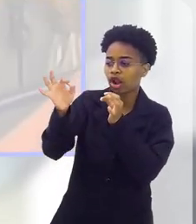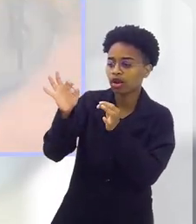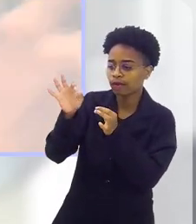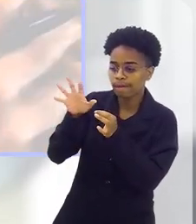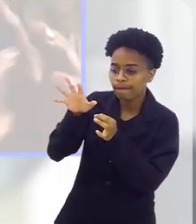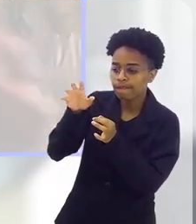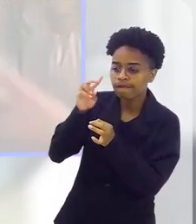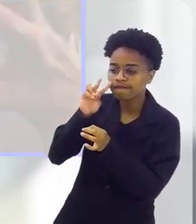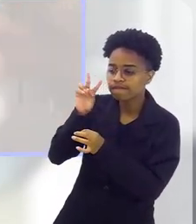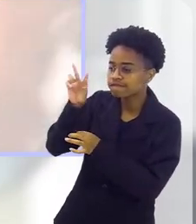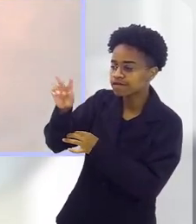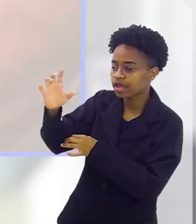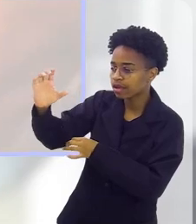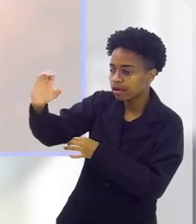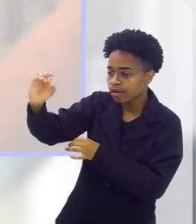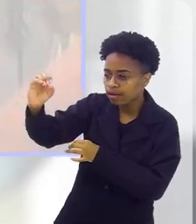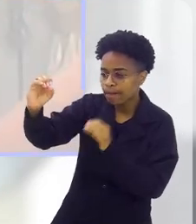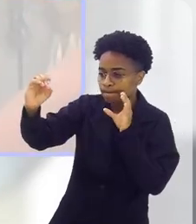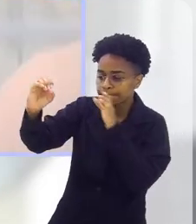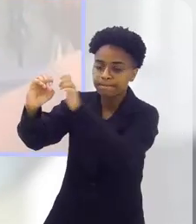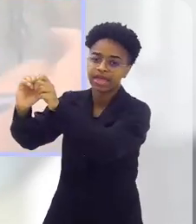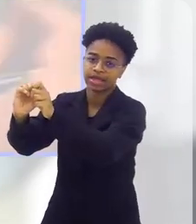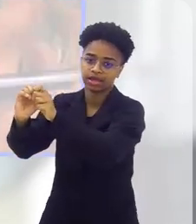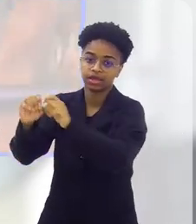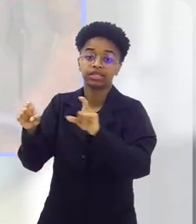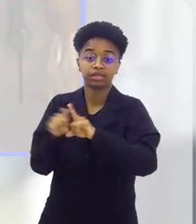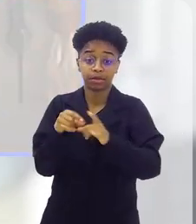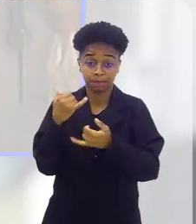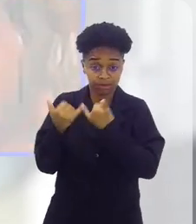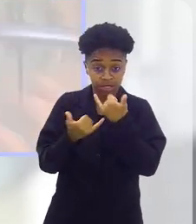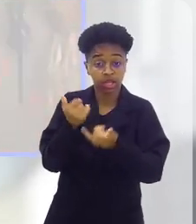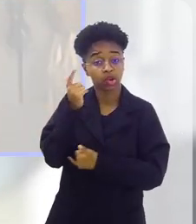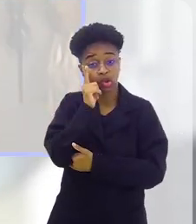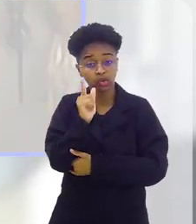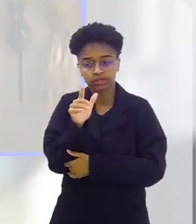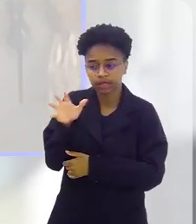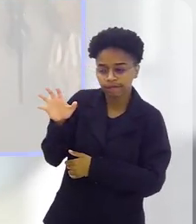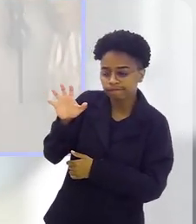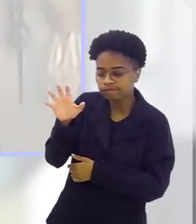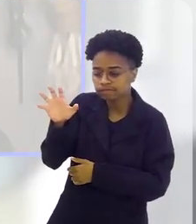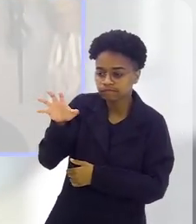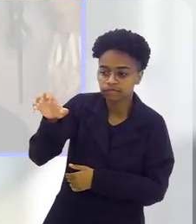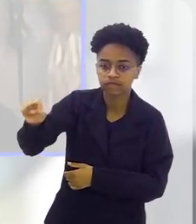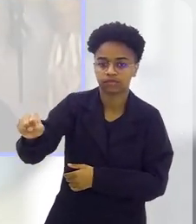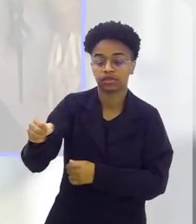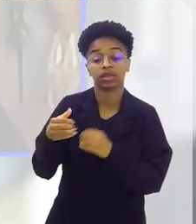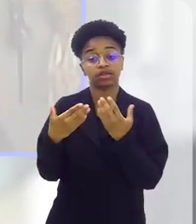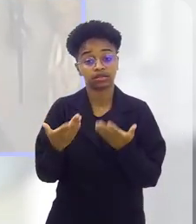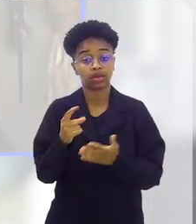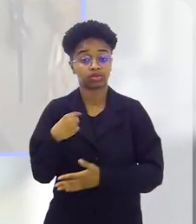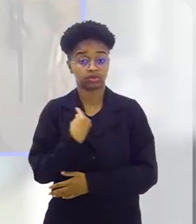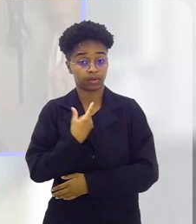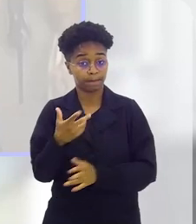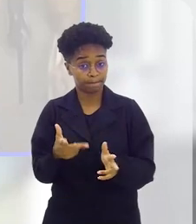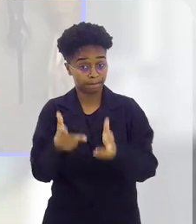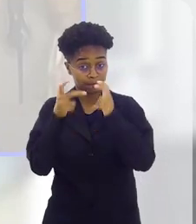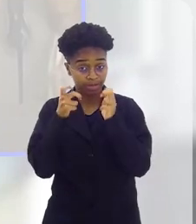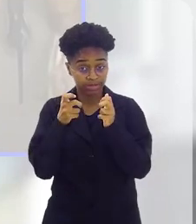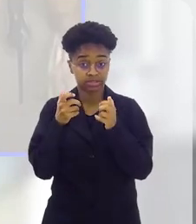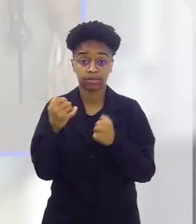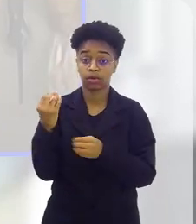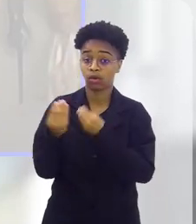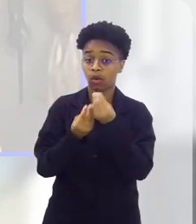uma argola, consegue alcançar o seu móvel, o seu brinquedinho que ela quer chegar. E aí a gente vê a